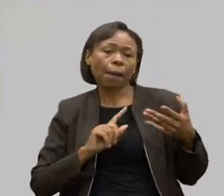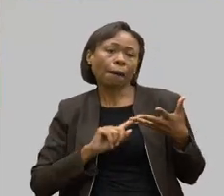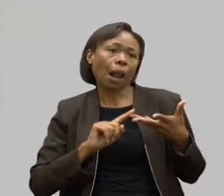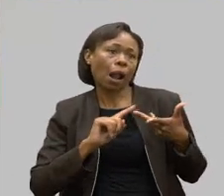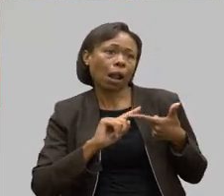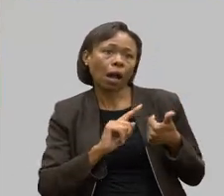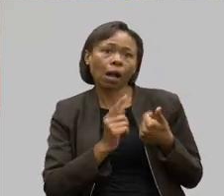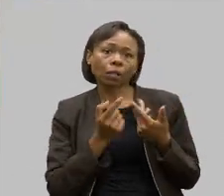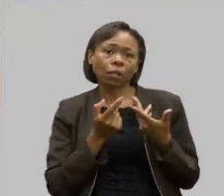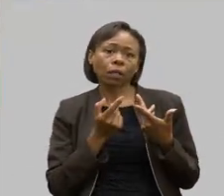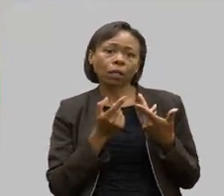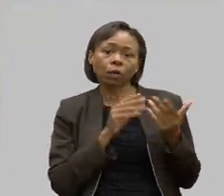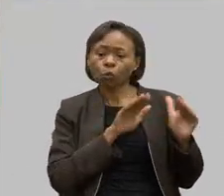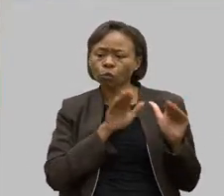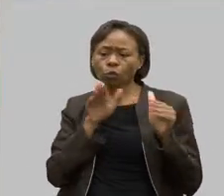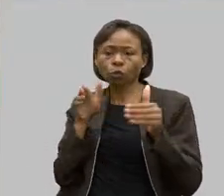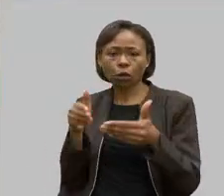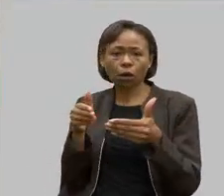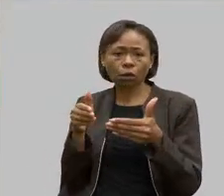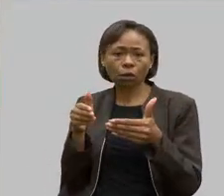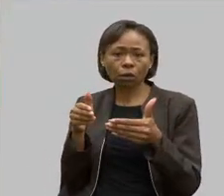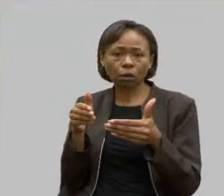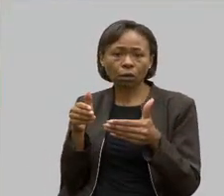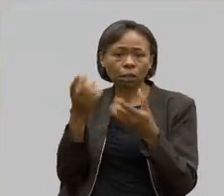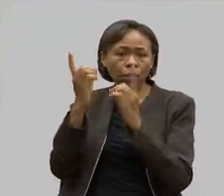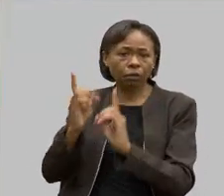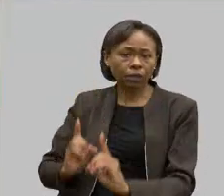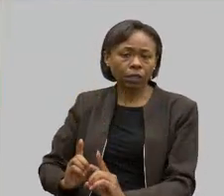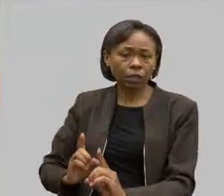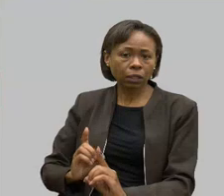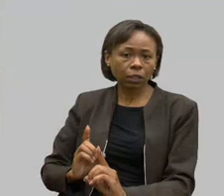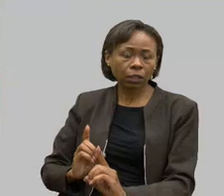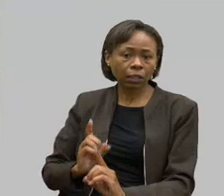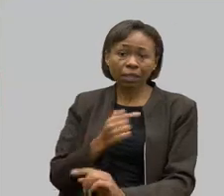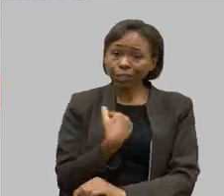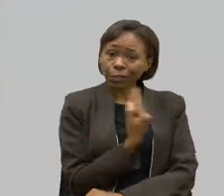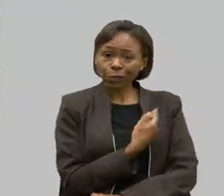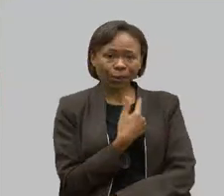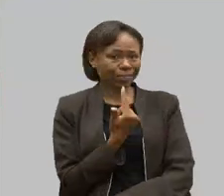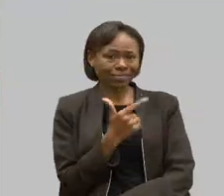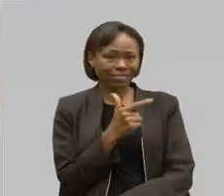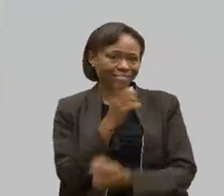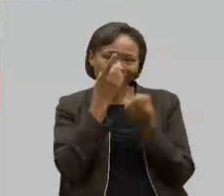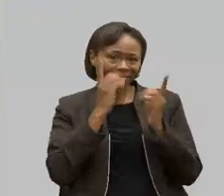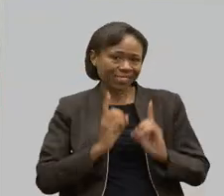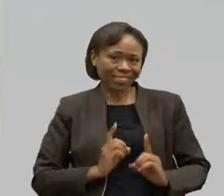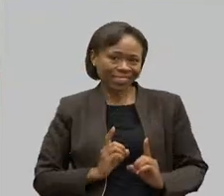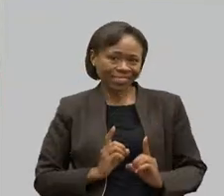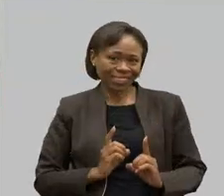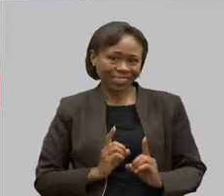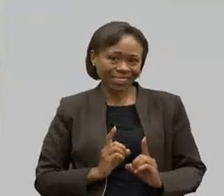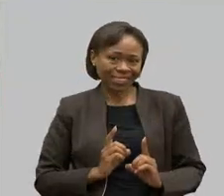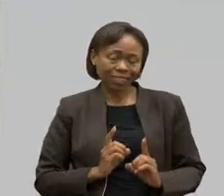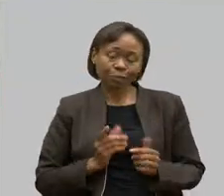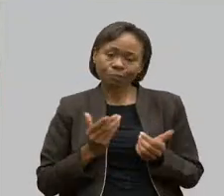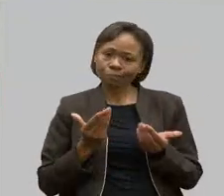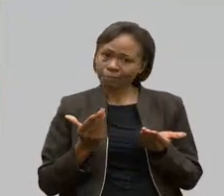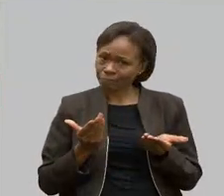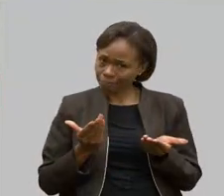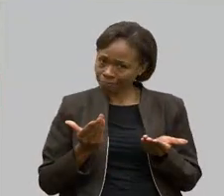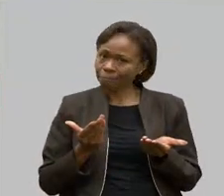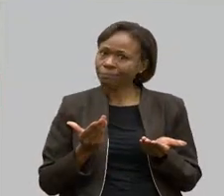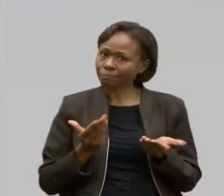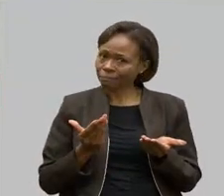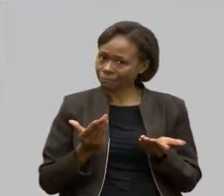para pessoas que não, que têm deficiência, e nós não temos deficiência. Então, nada melhor e nada mais